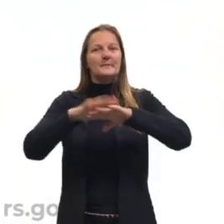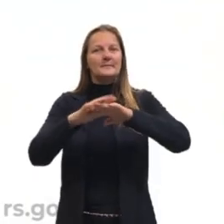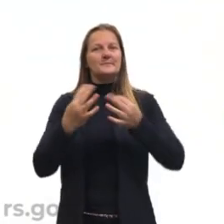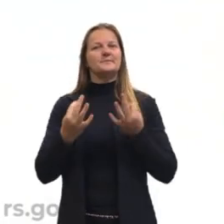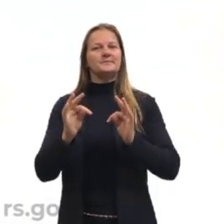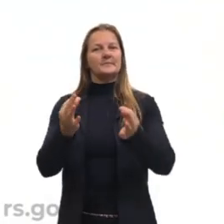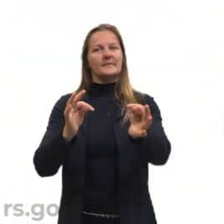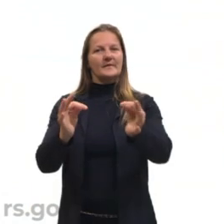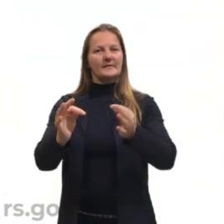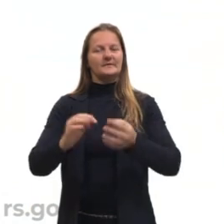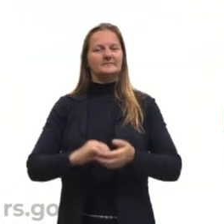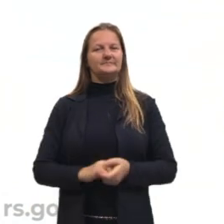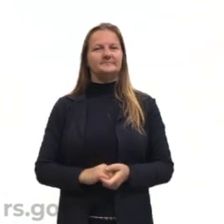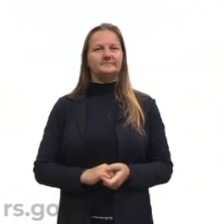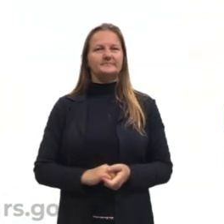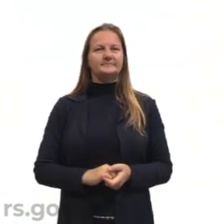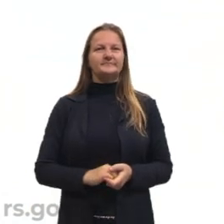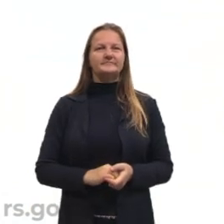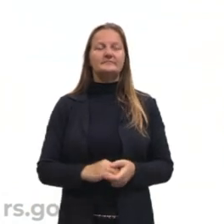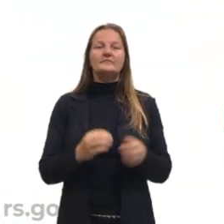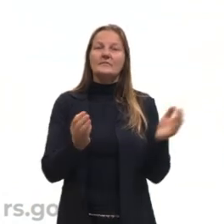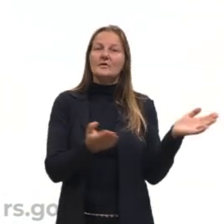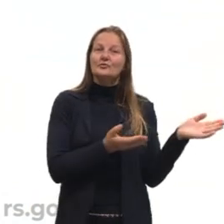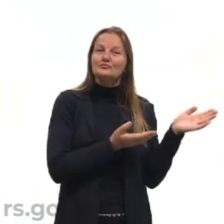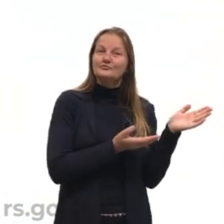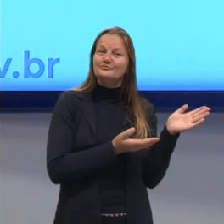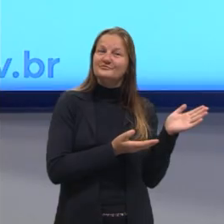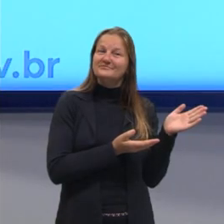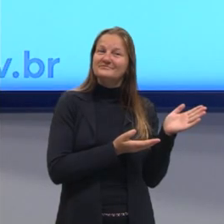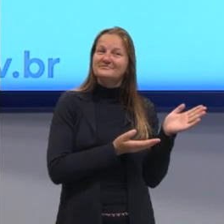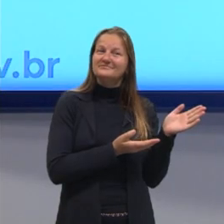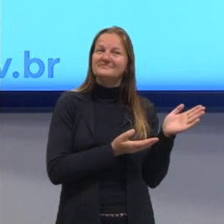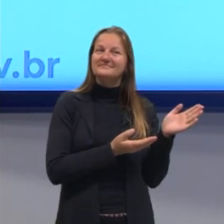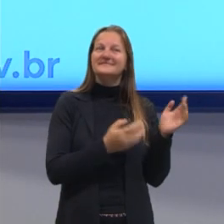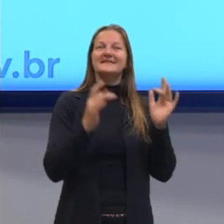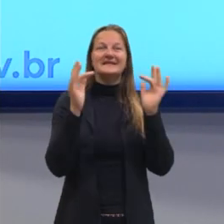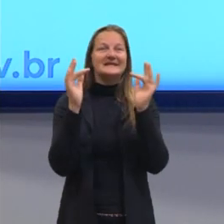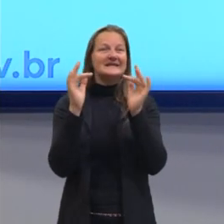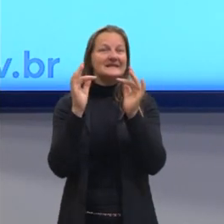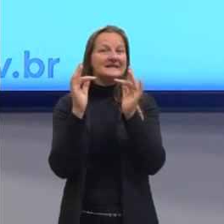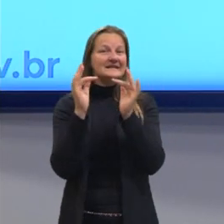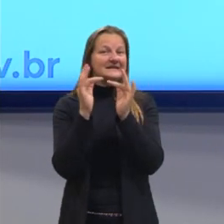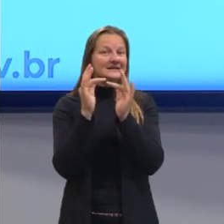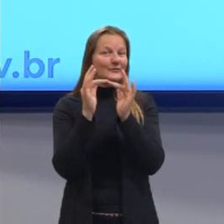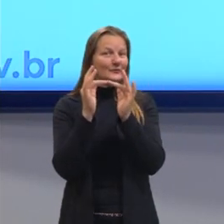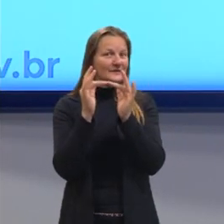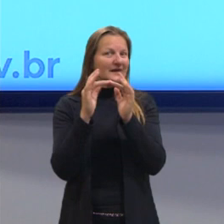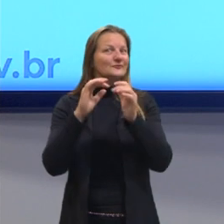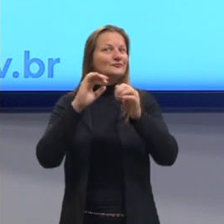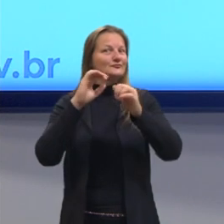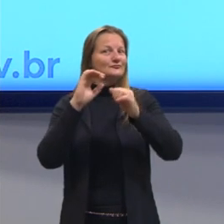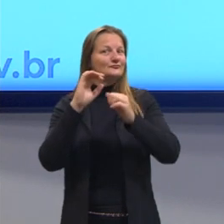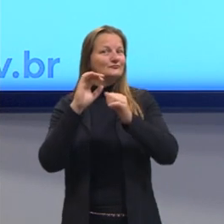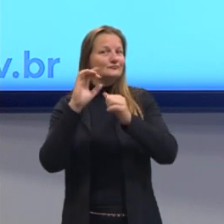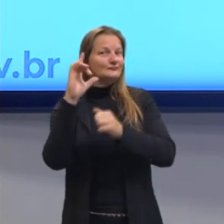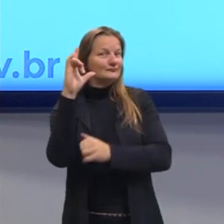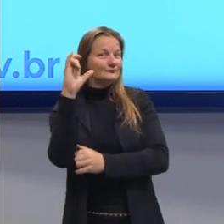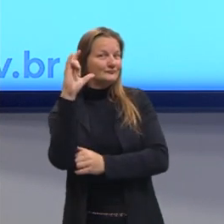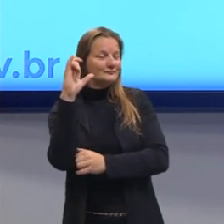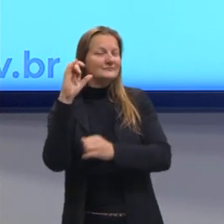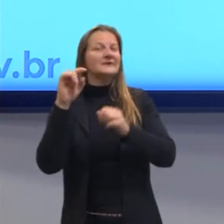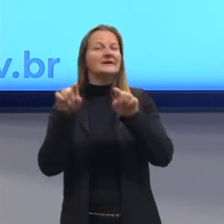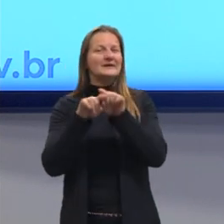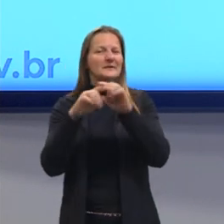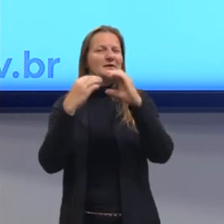tecnologias. Deixo aqui para vocês o meu Instagram e também o e-mail, caso vocês queiram entrar em contato, deixar